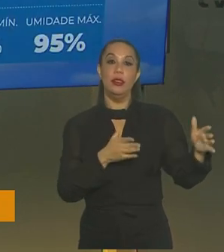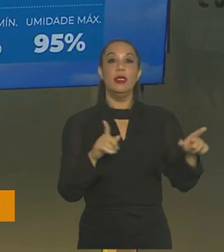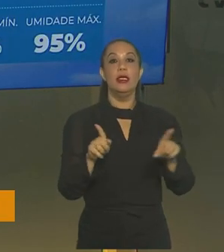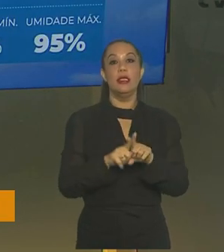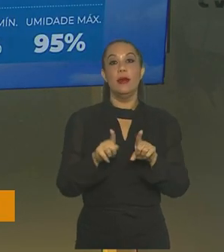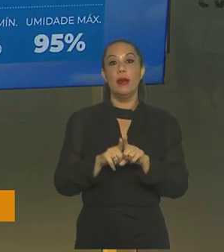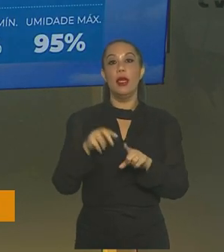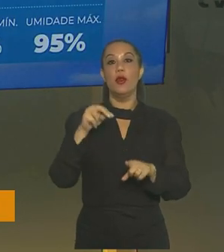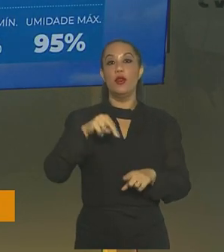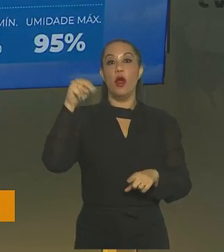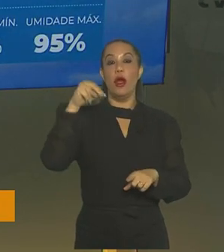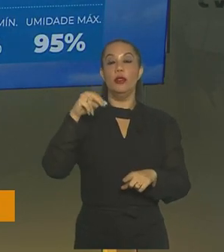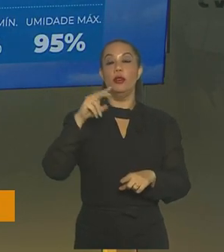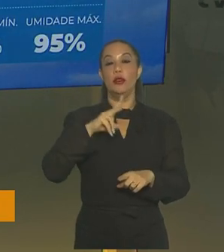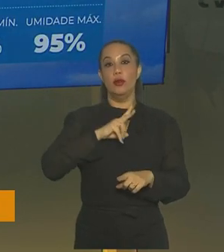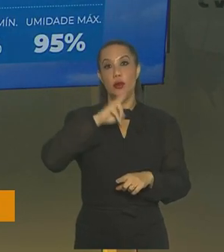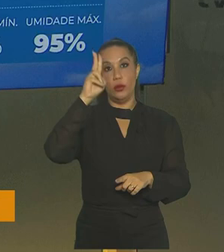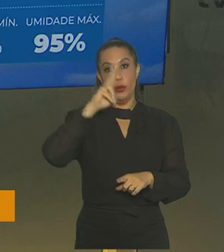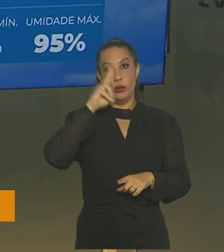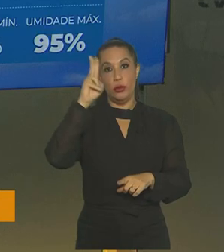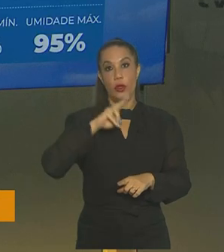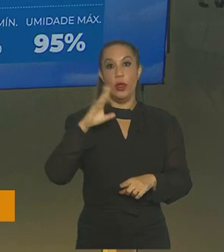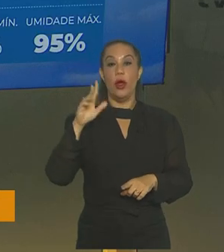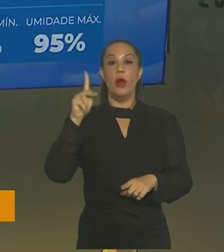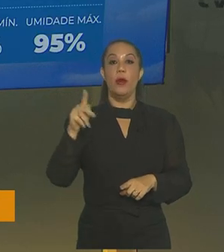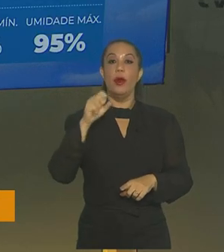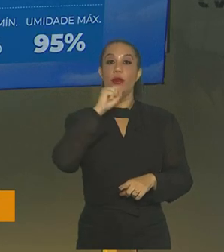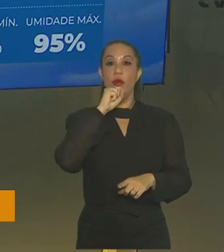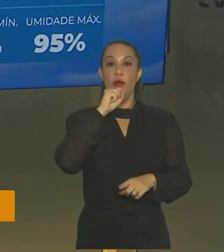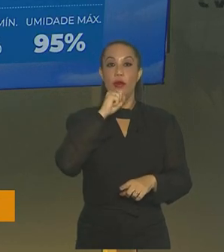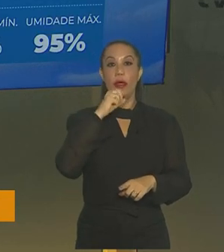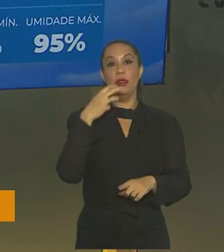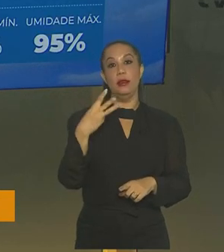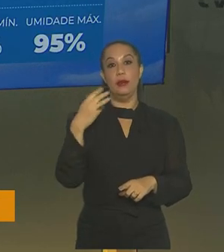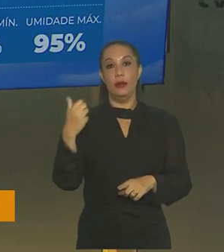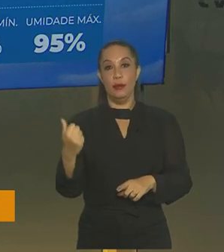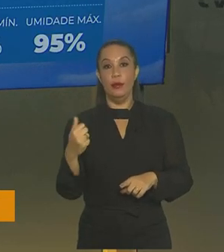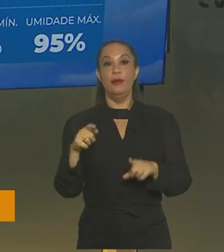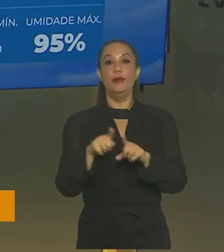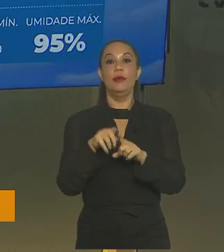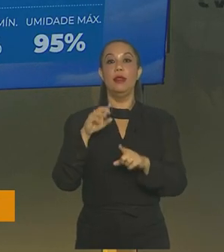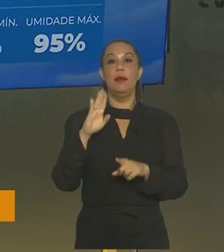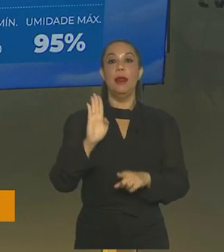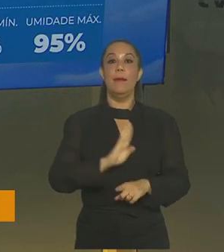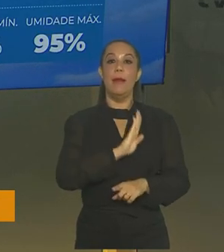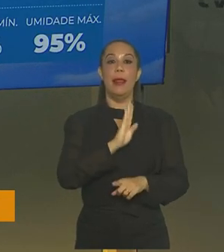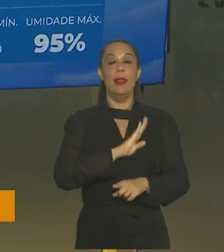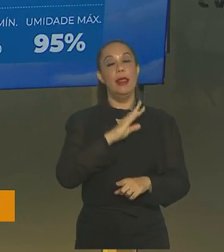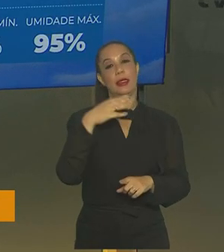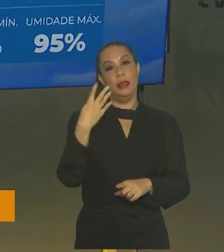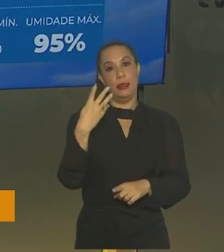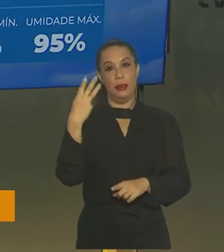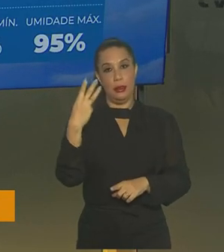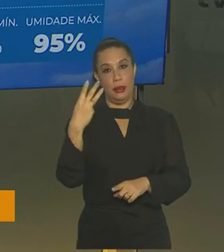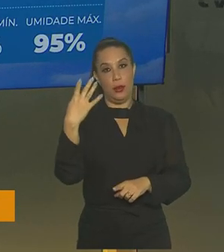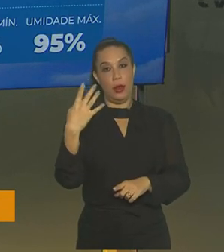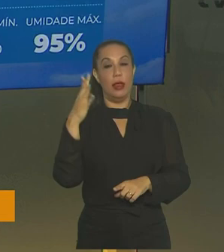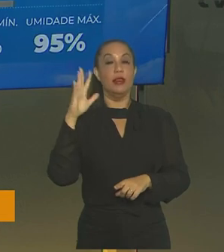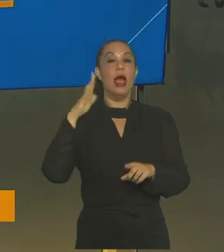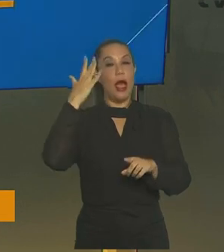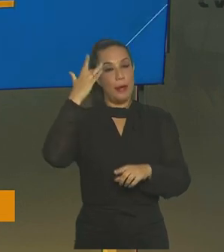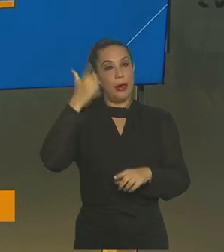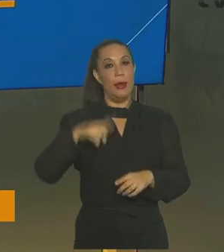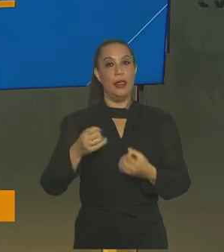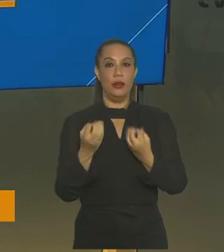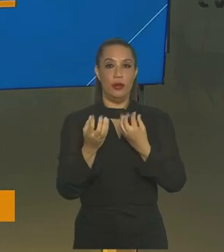seguem elevadas. Eu destaquei duas capitais, olha, Porto Velho, máxima de 31. E em Belém, a máxima chega aos 34. À mais, a gente